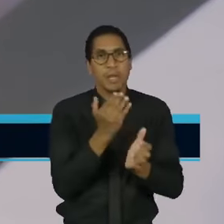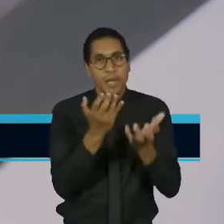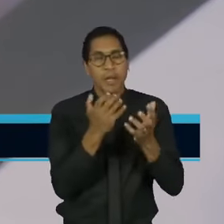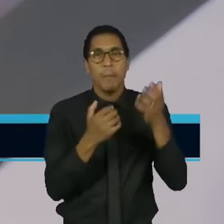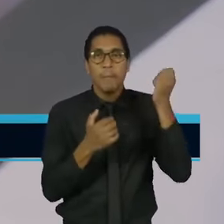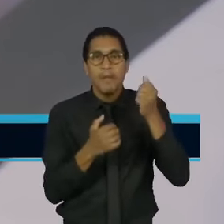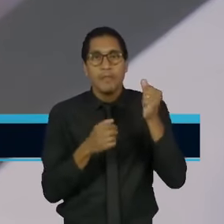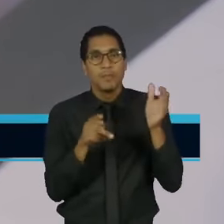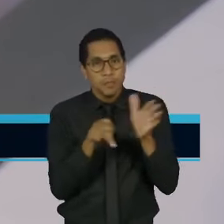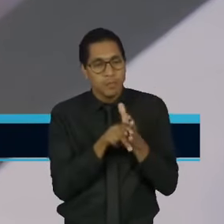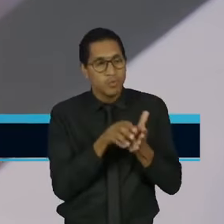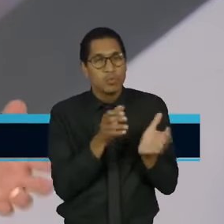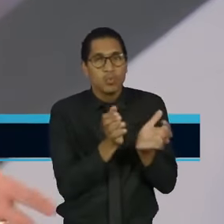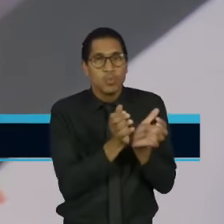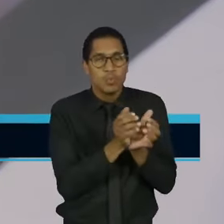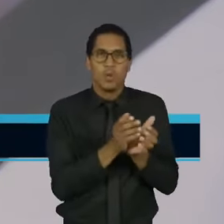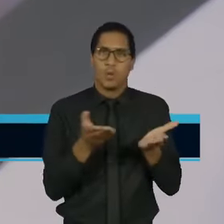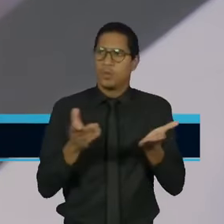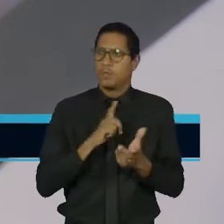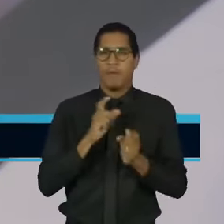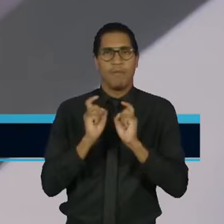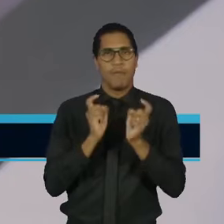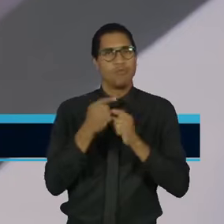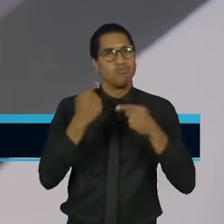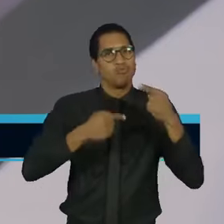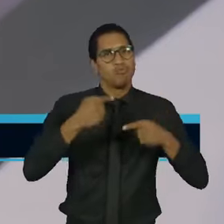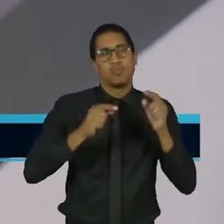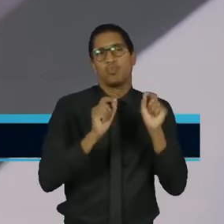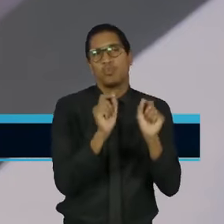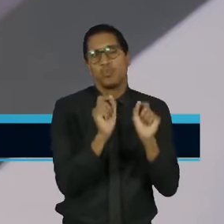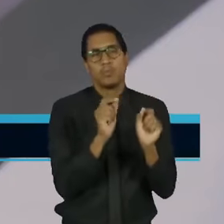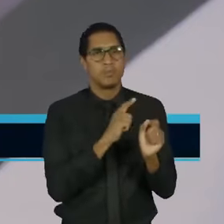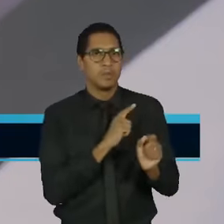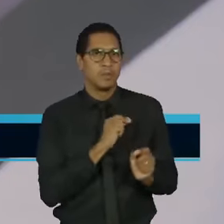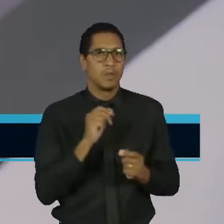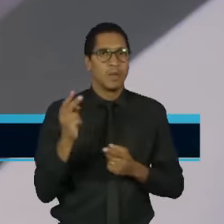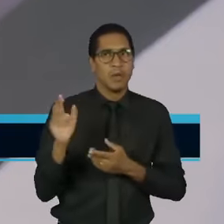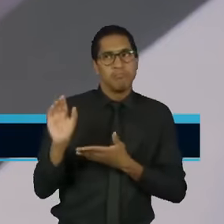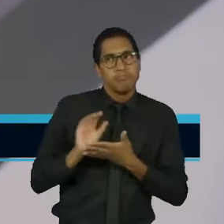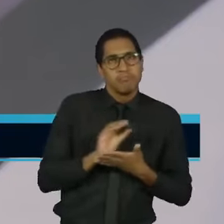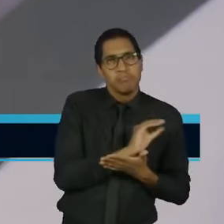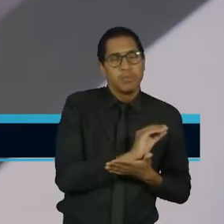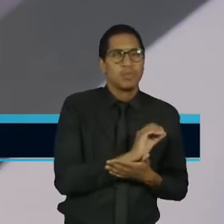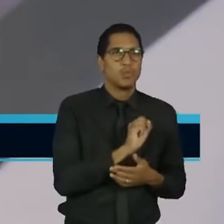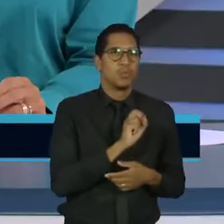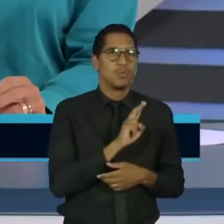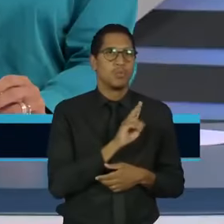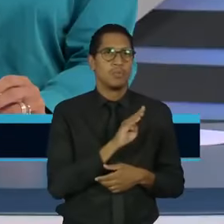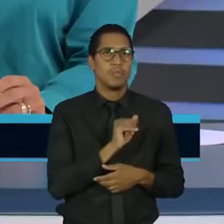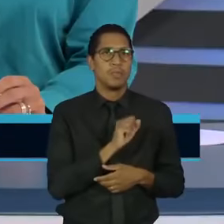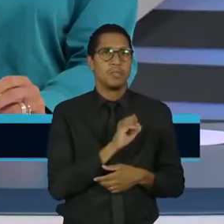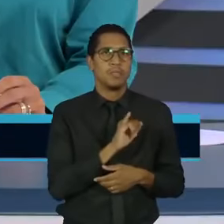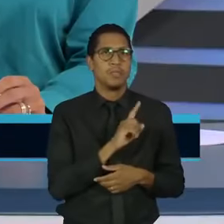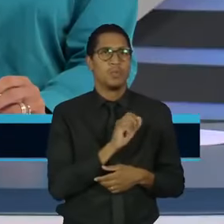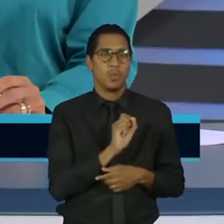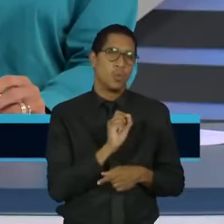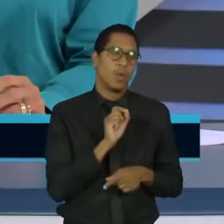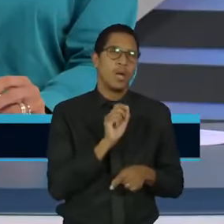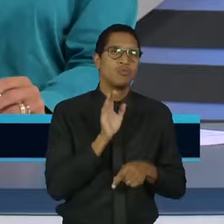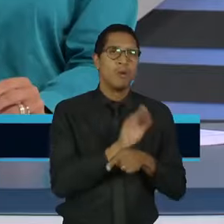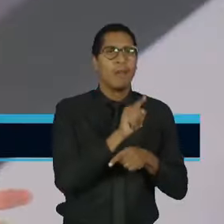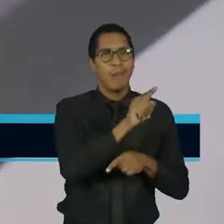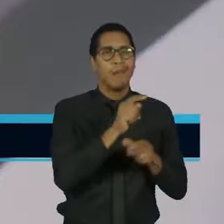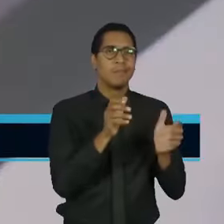Hoje mesmo, teve uma reunião para discutir subsídio para o setor aéreo, para as empresas